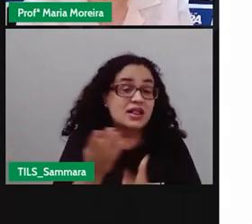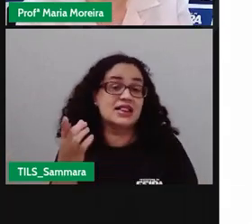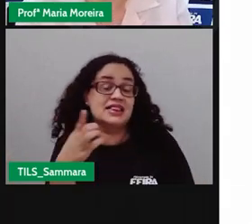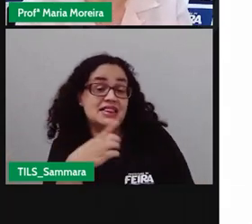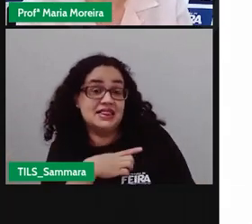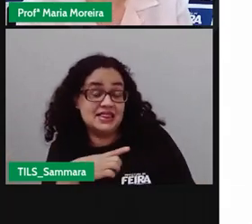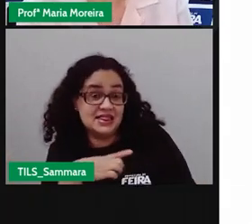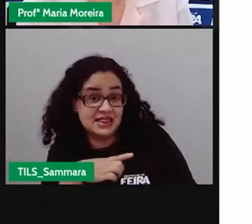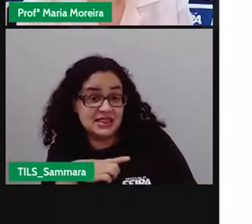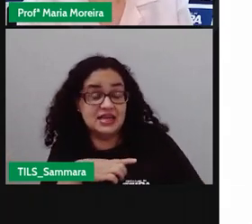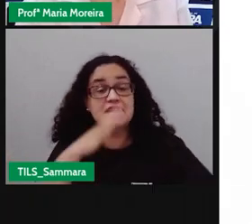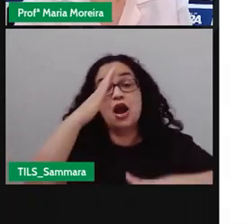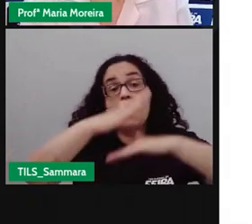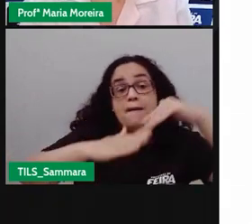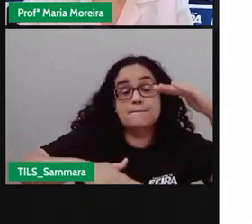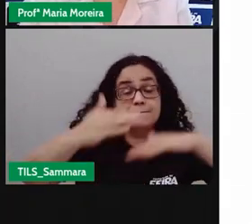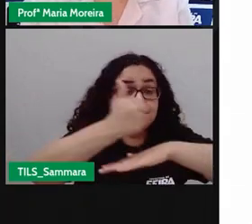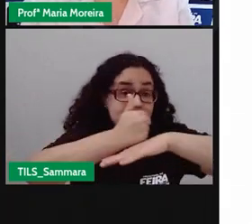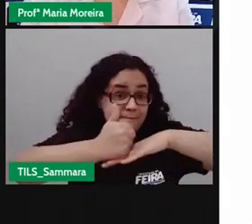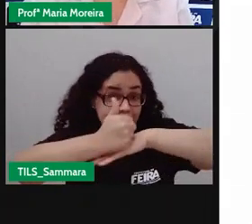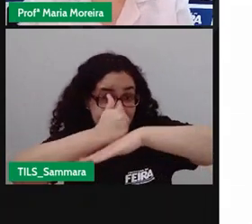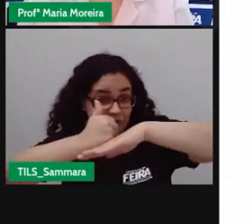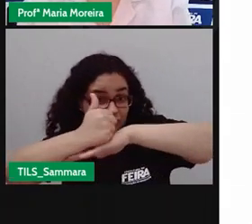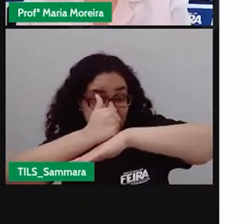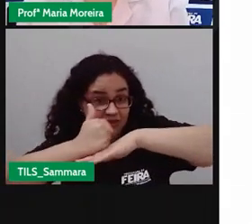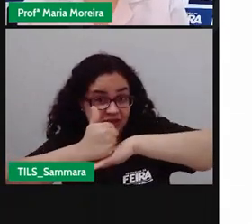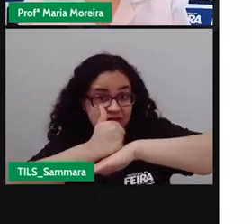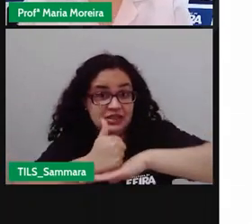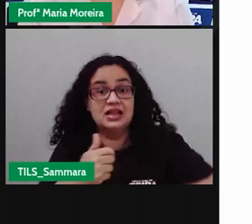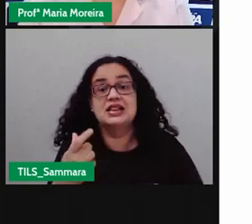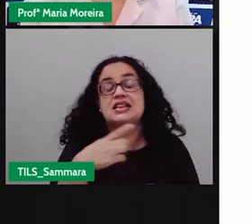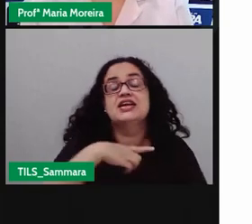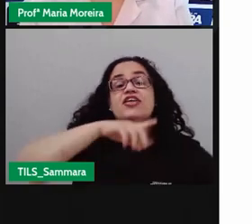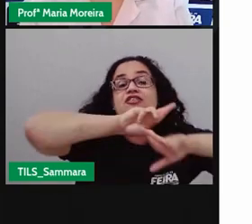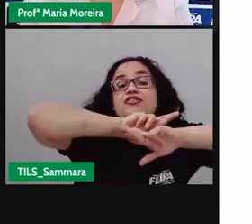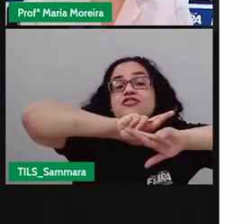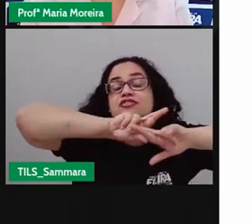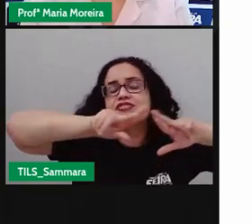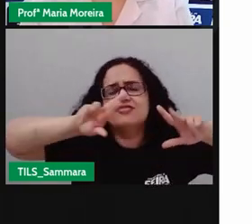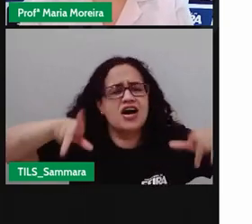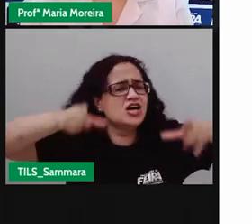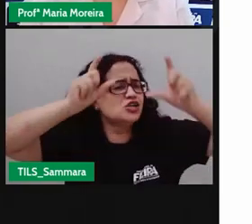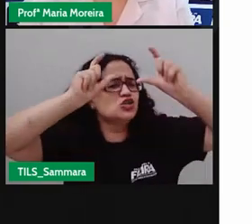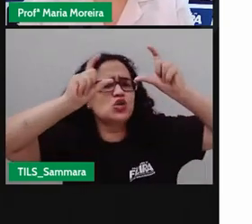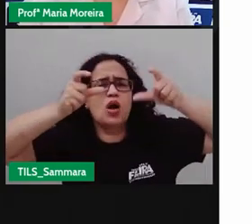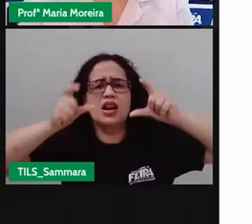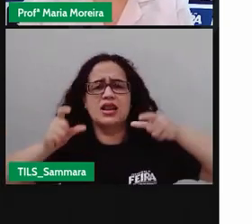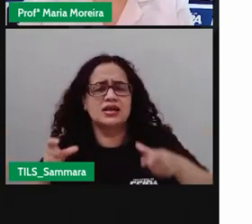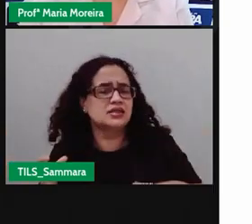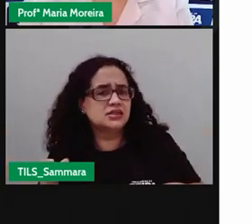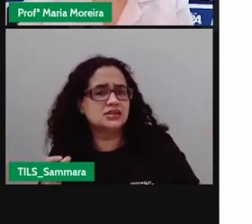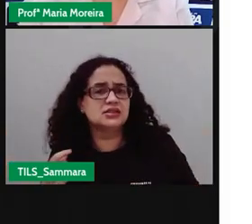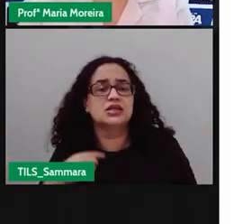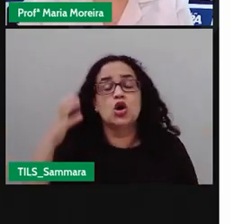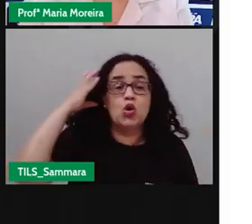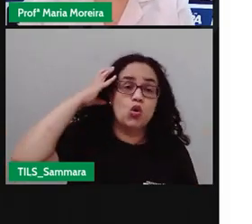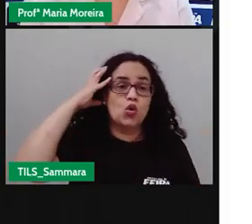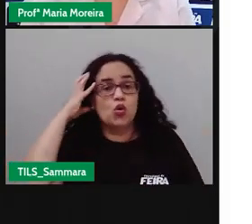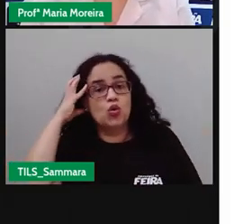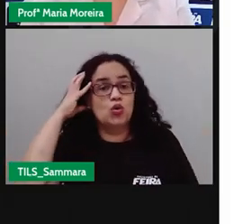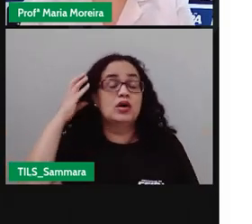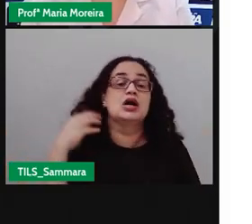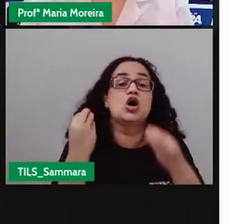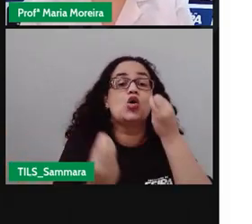essa profissão, né? Bom, é, e ele atua em diversos segmentos, principalmente dos meios de comunicação,